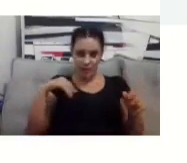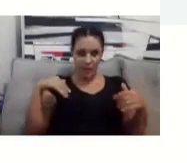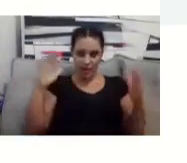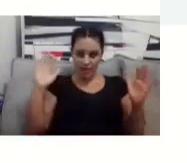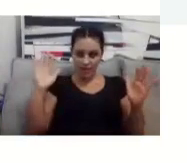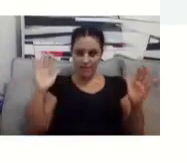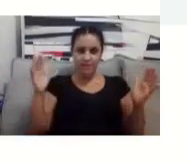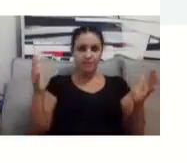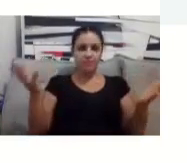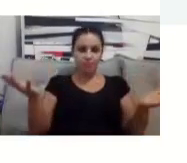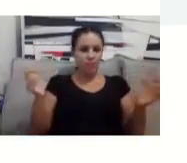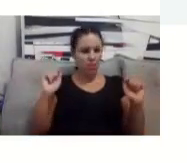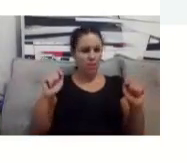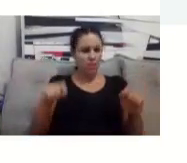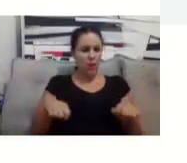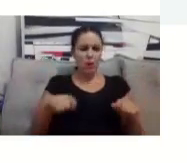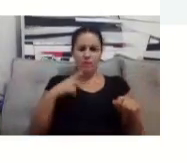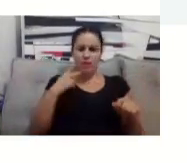tirem as dúvidas.